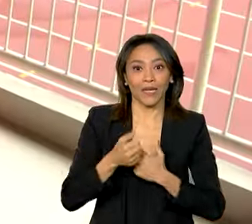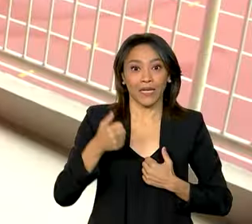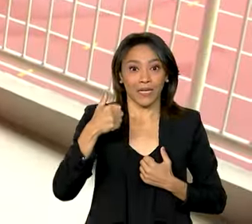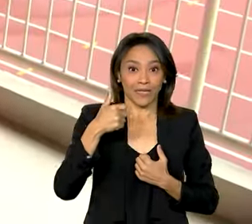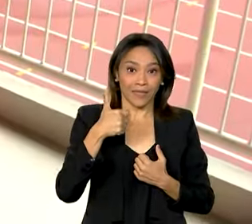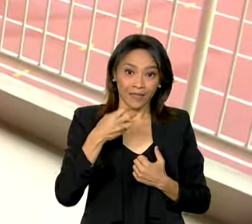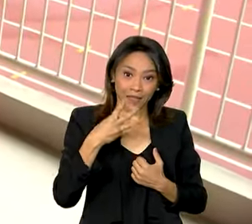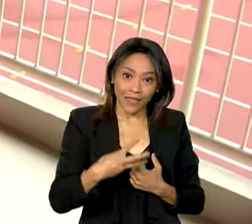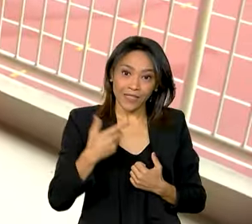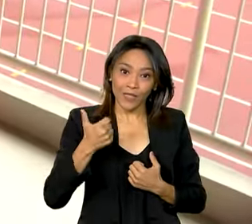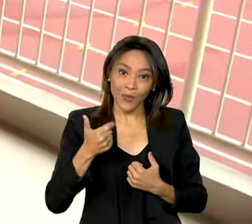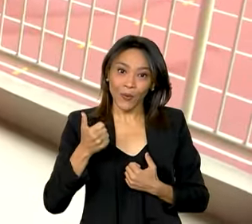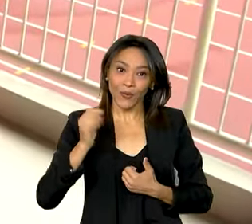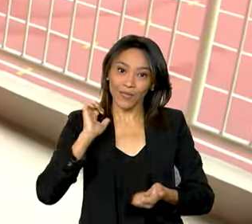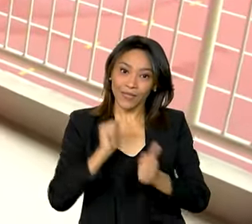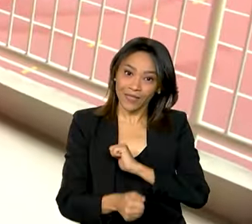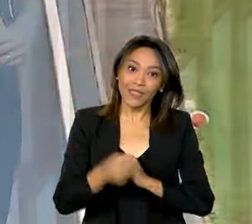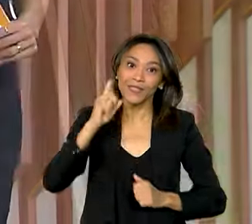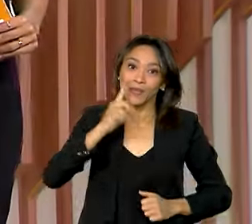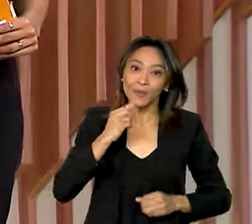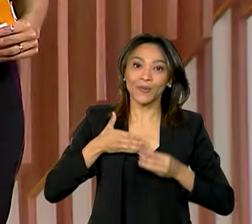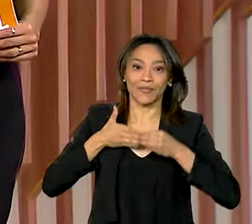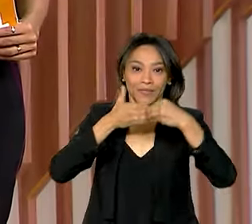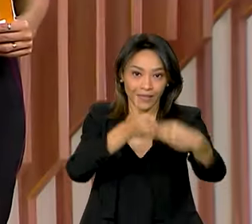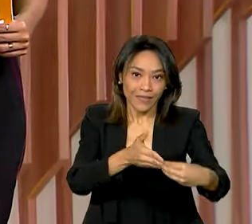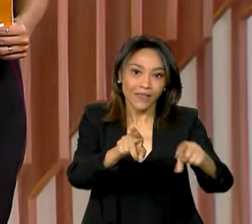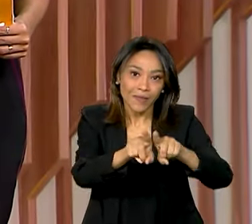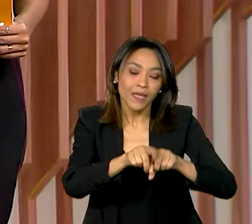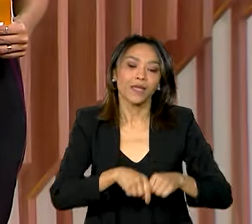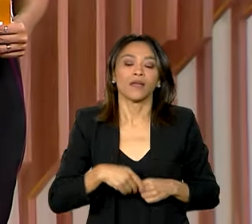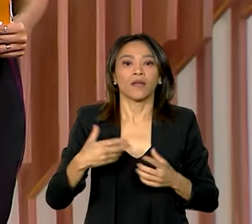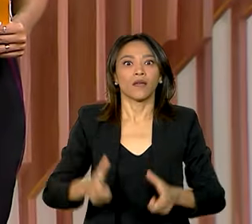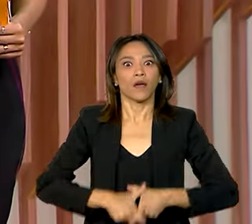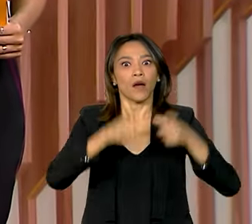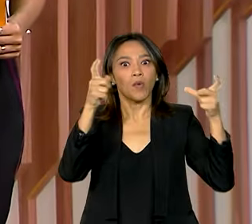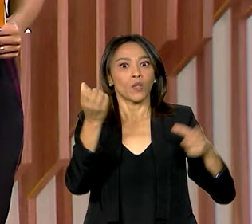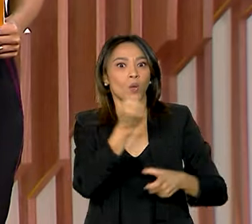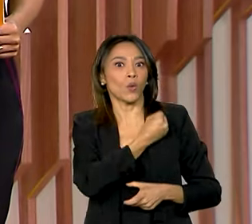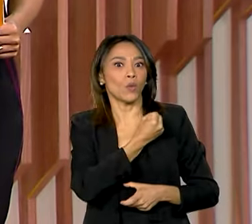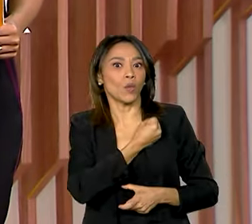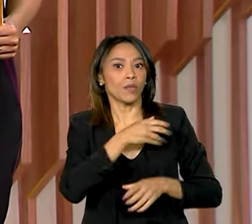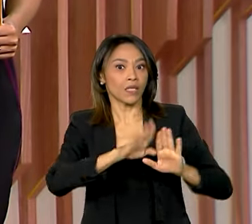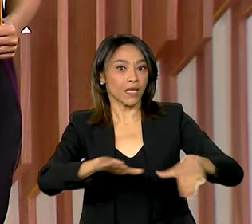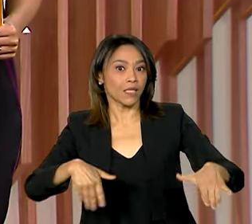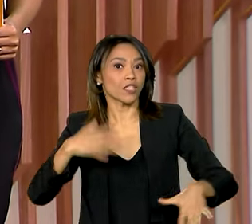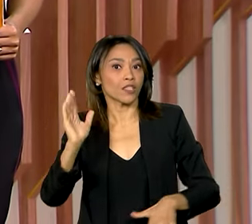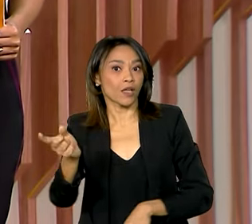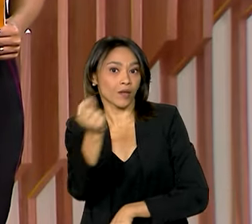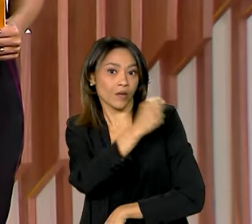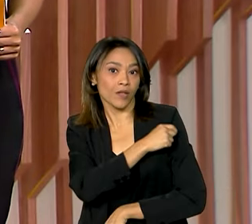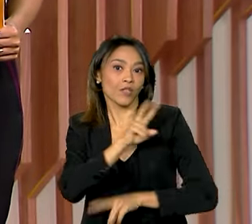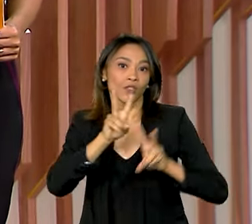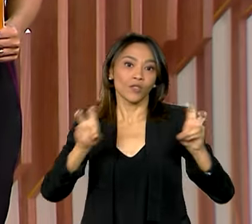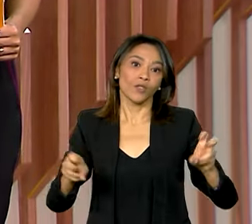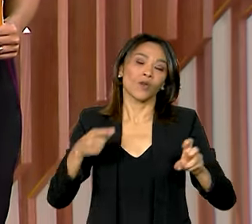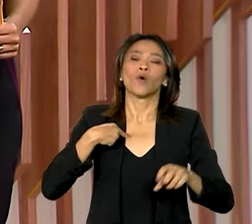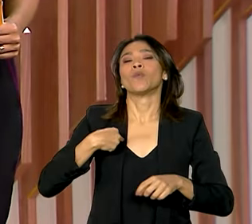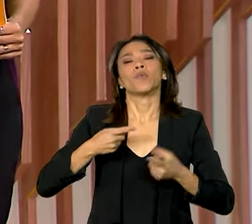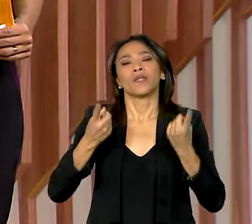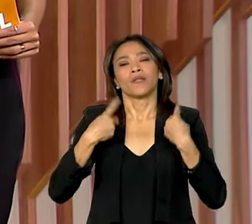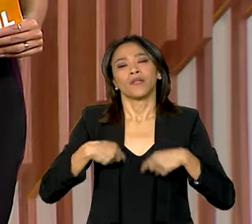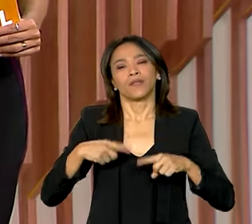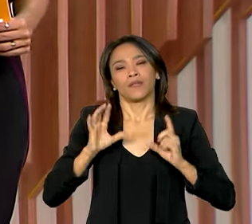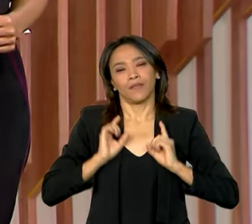atletas e inclui surdos e guias. E cresceu o número de crianças que tomaram a vacina contra paralisia infantil no ano